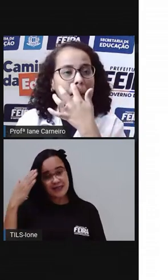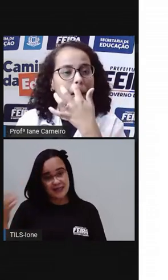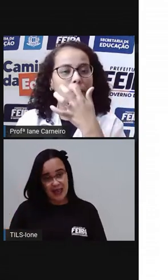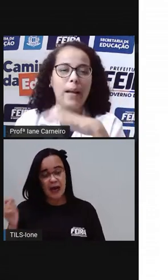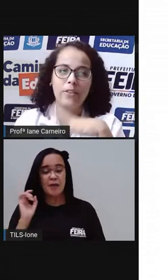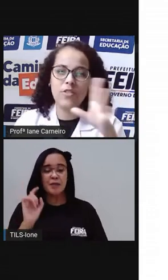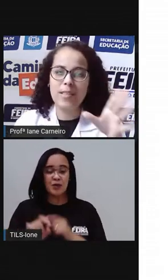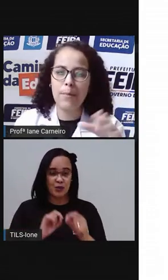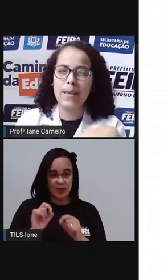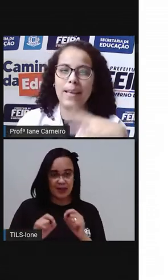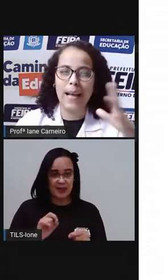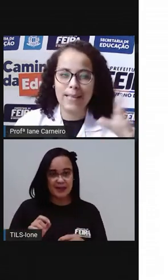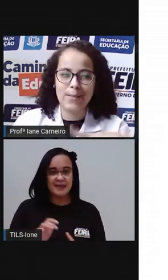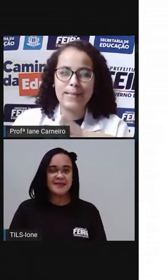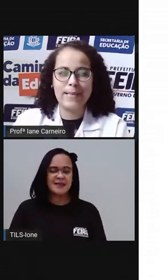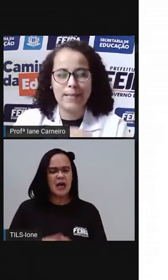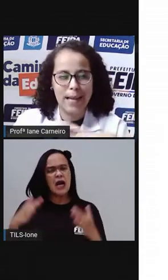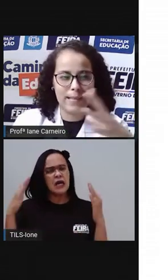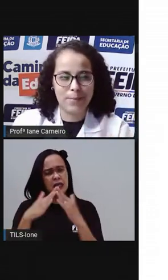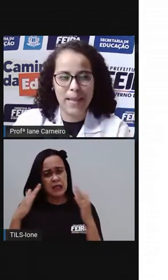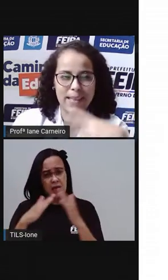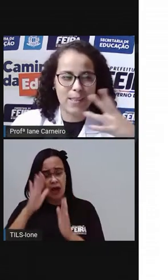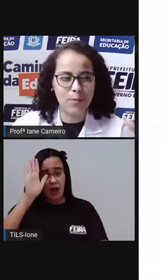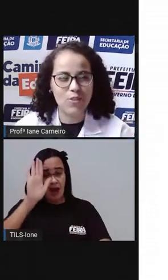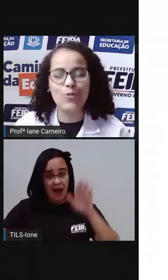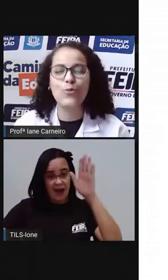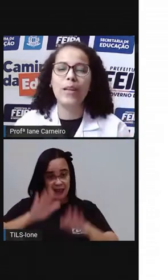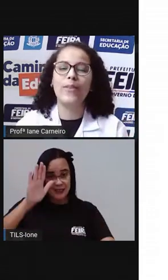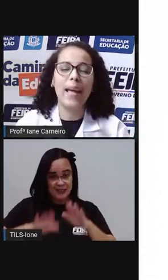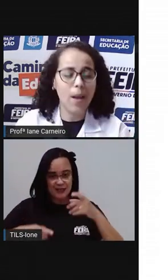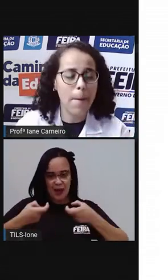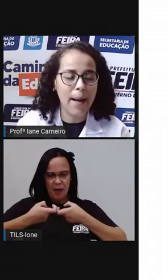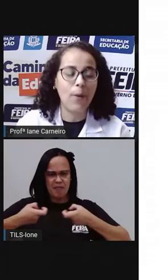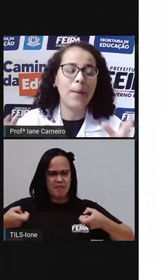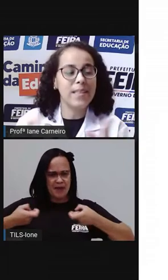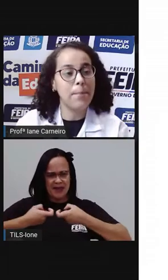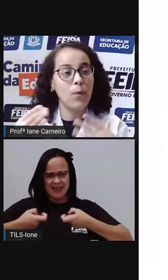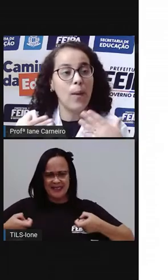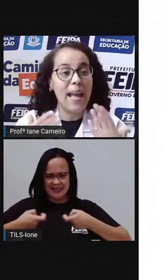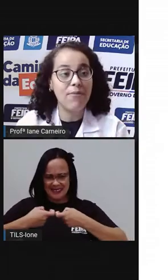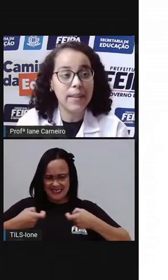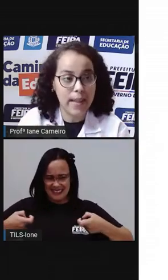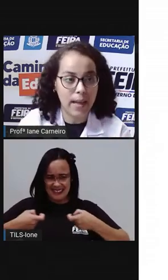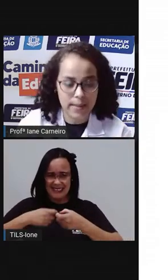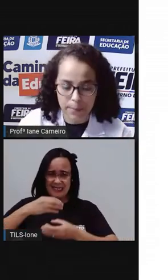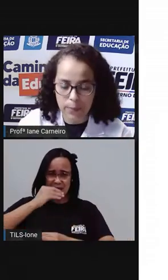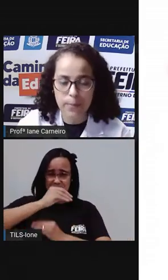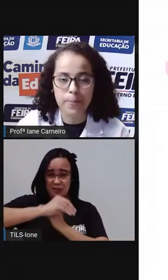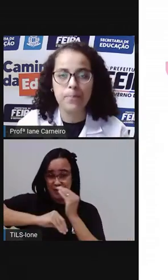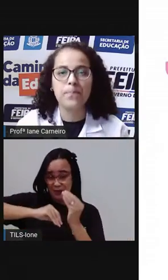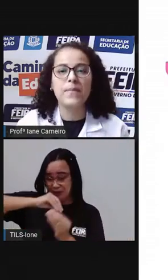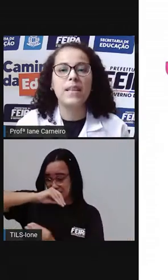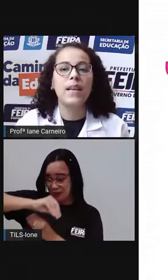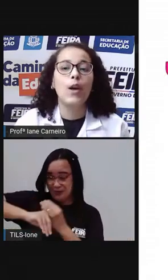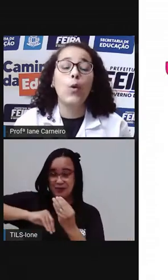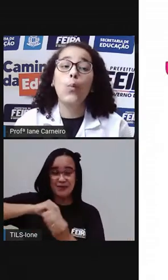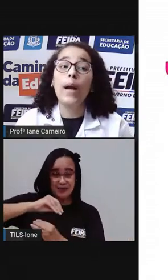Tem irmã, a gente sabe que em casa às vezes as meias se misturam, é? Normal, mas é bom evitar, tá bom?